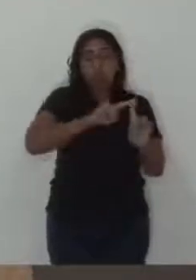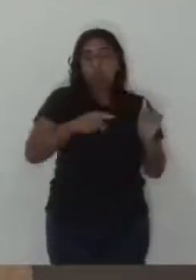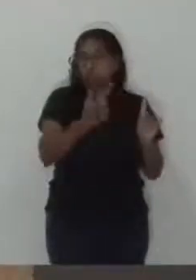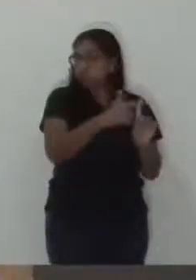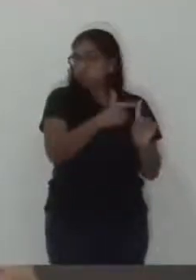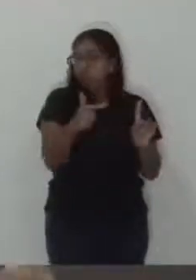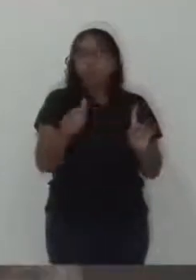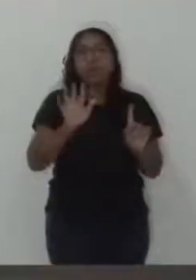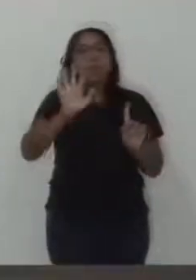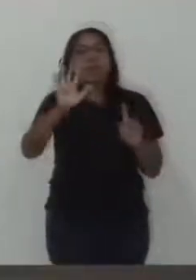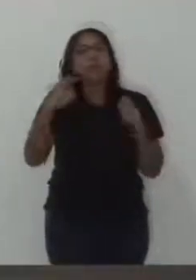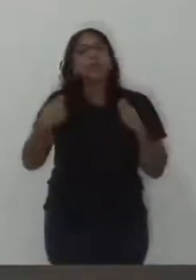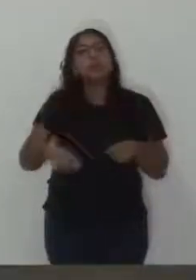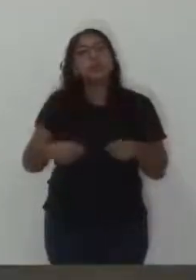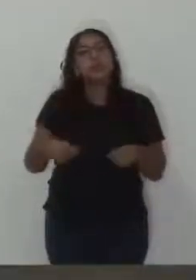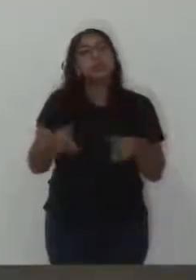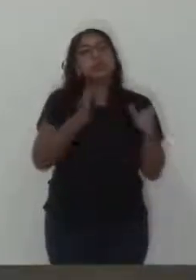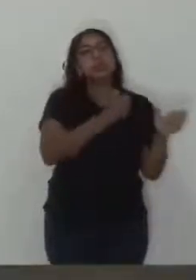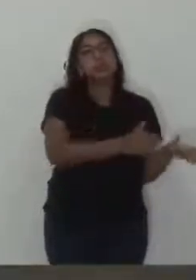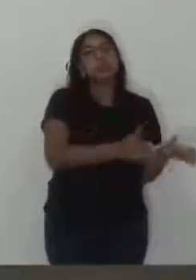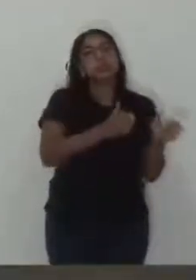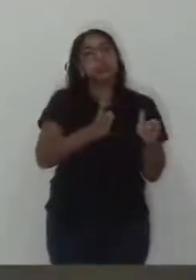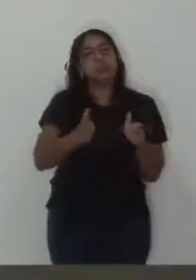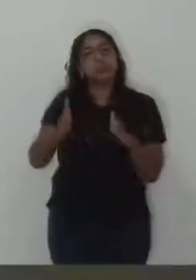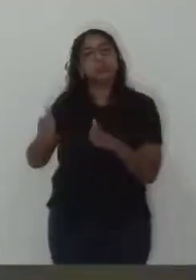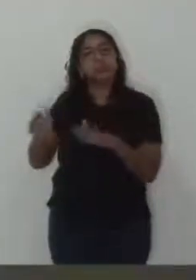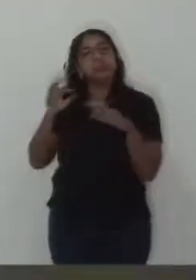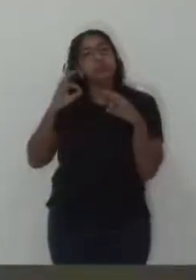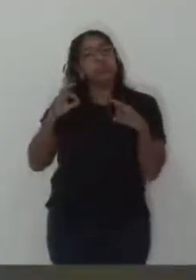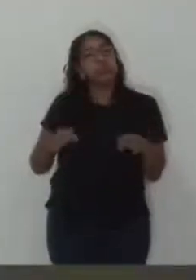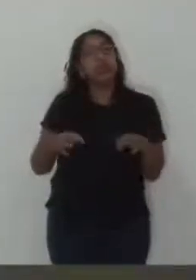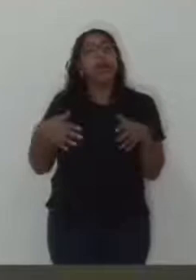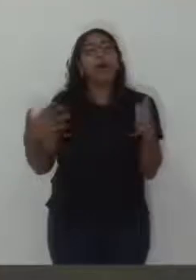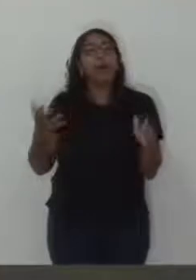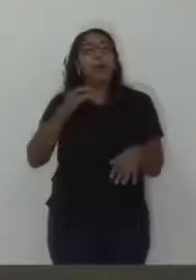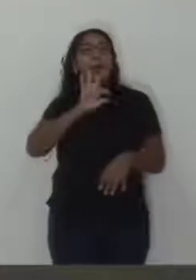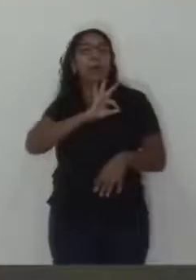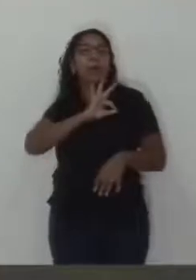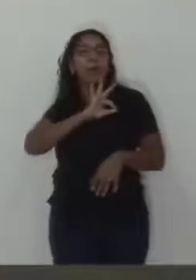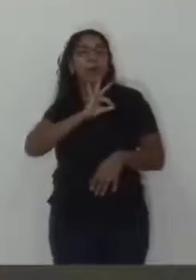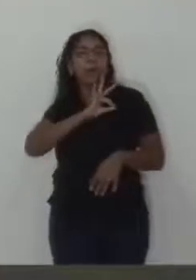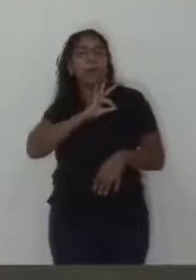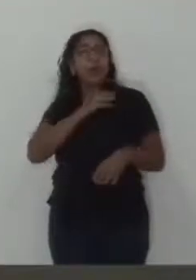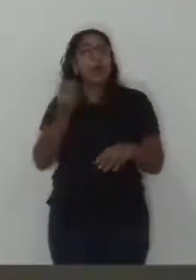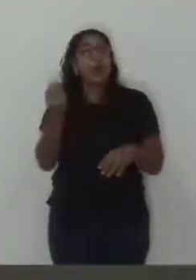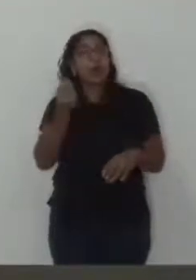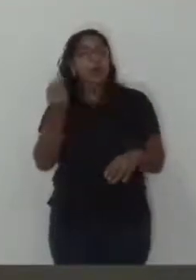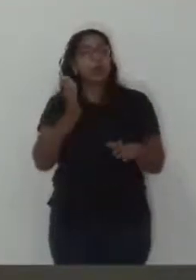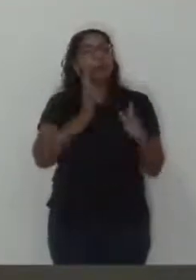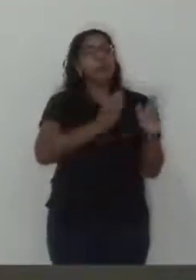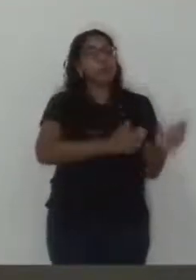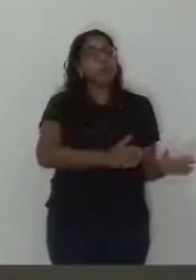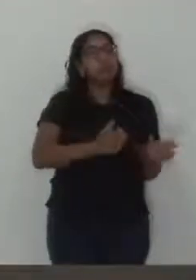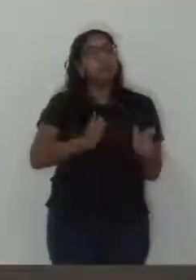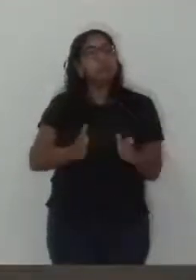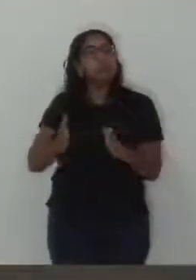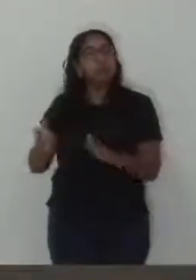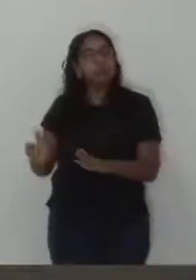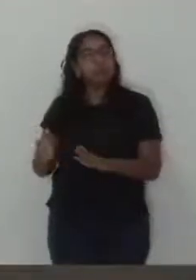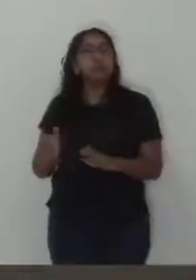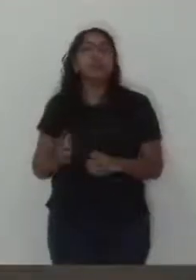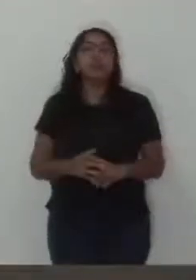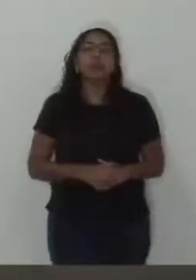tem que ser organizado de forma adequada. E a Polícia tem um trabalho, justamente com a administração municipal,